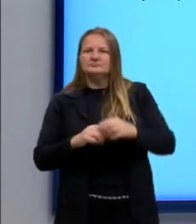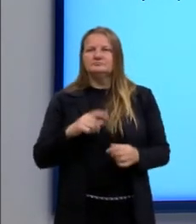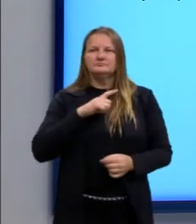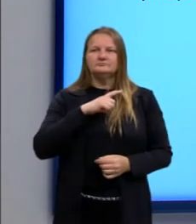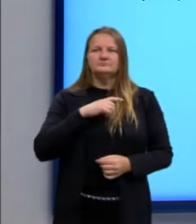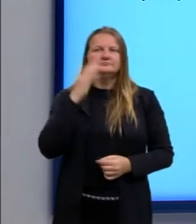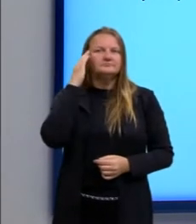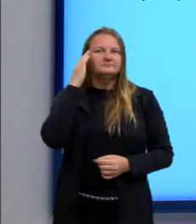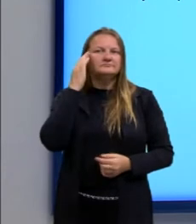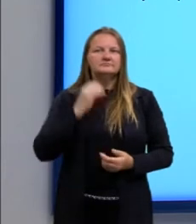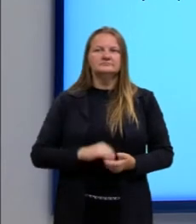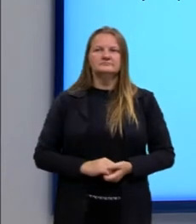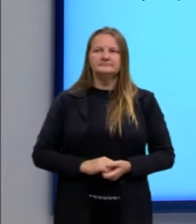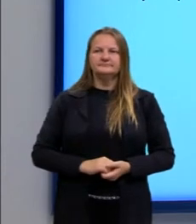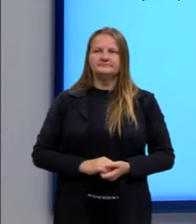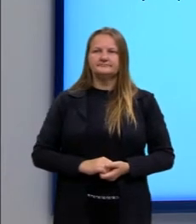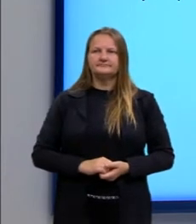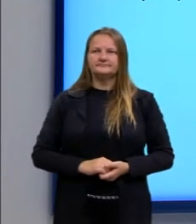isso aqui.